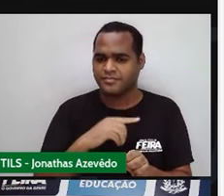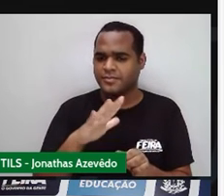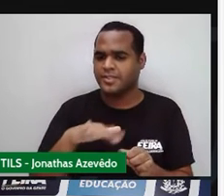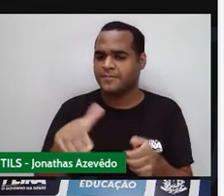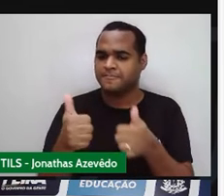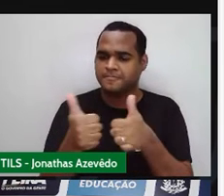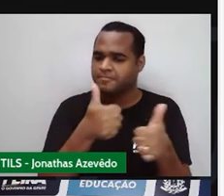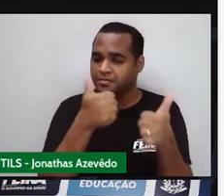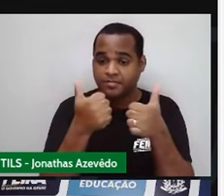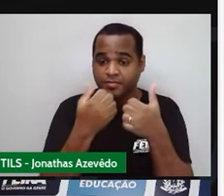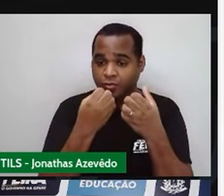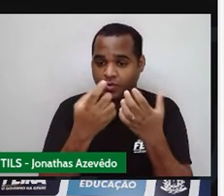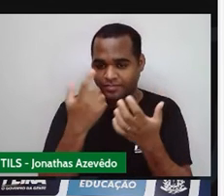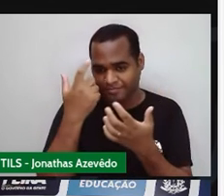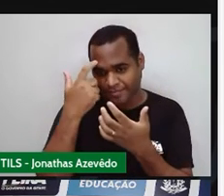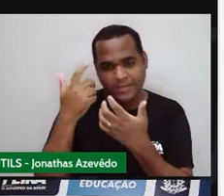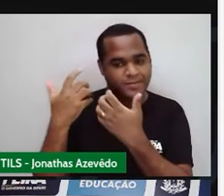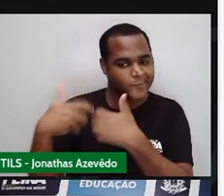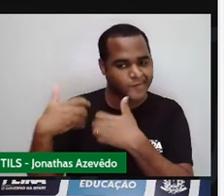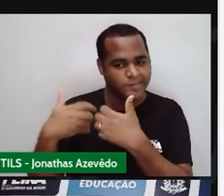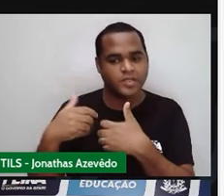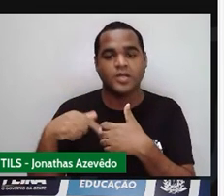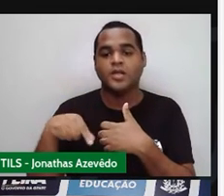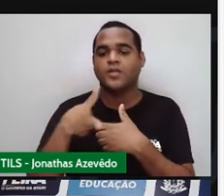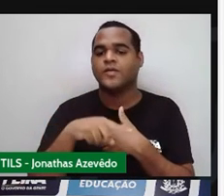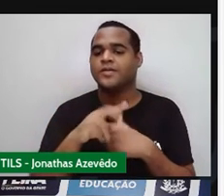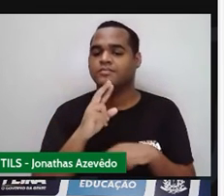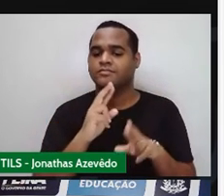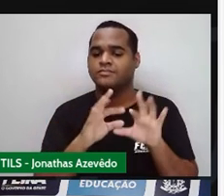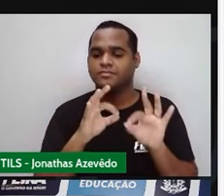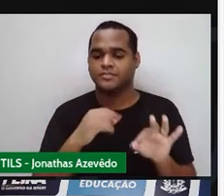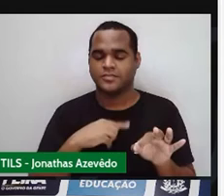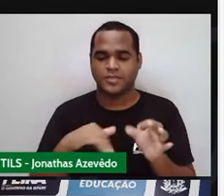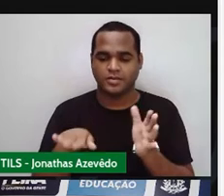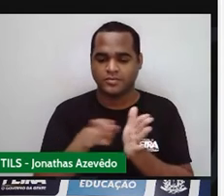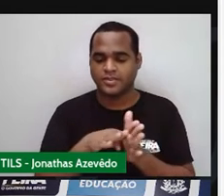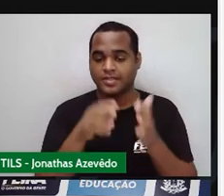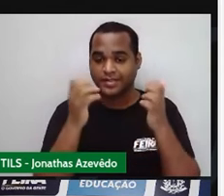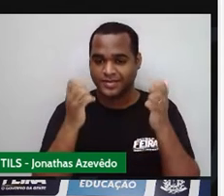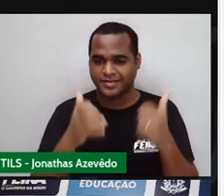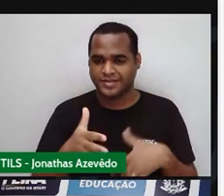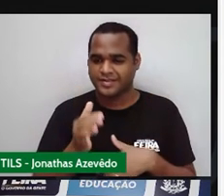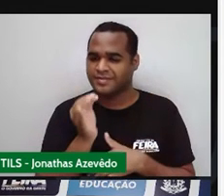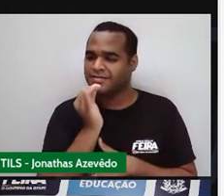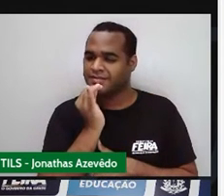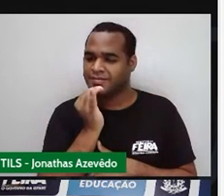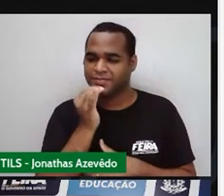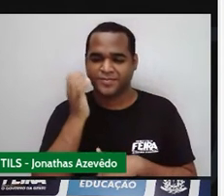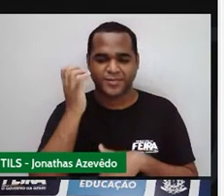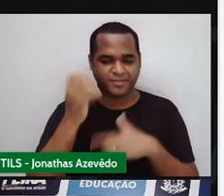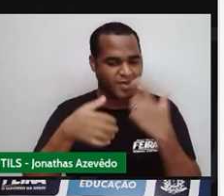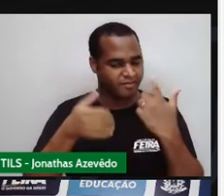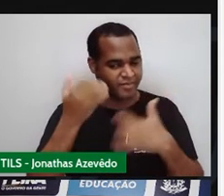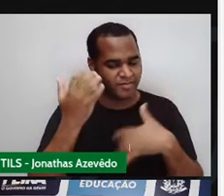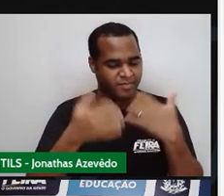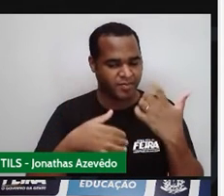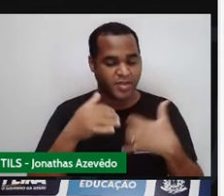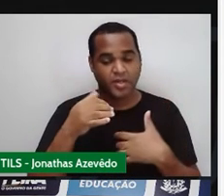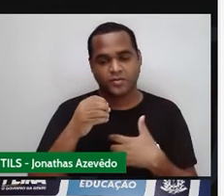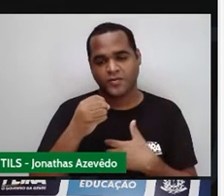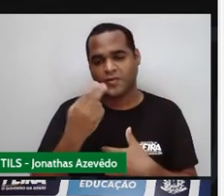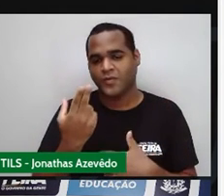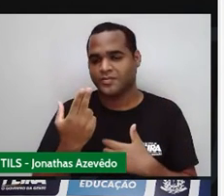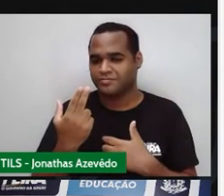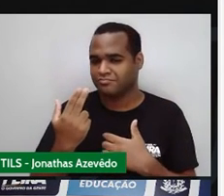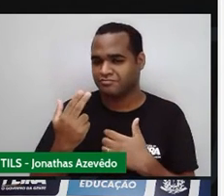esse raciocínio nos faz chegar a uma expressão, né? Ou fórmula. Tem gente que chama